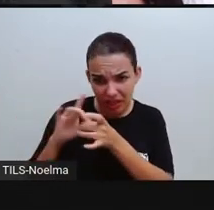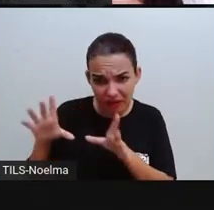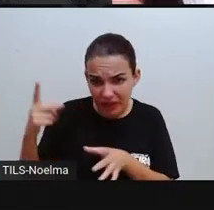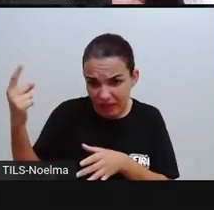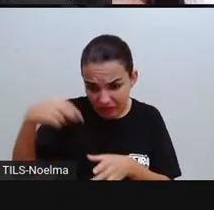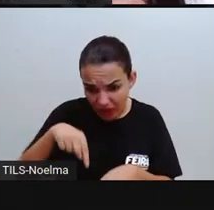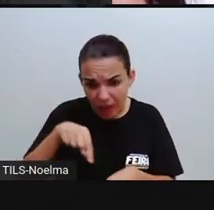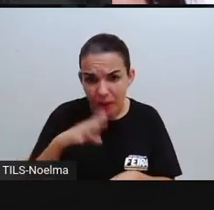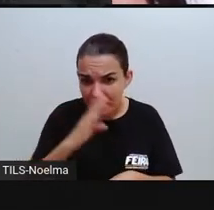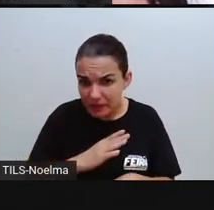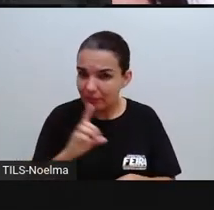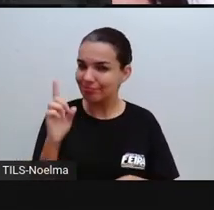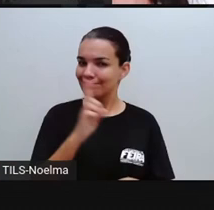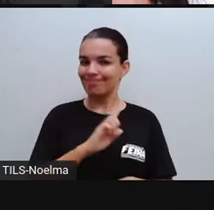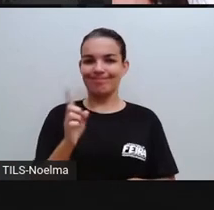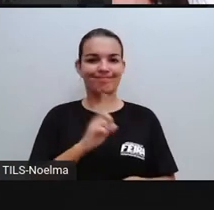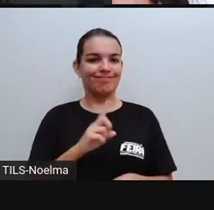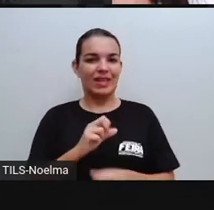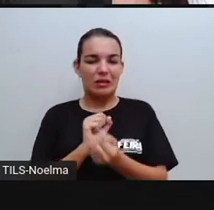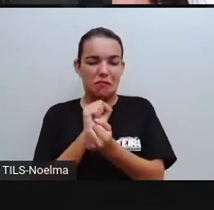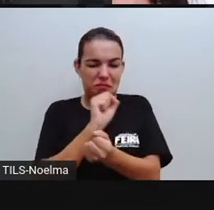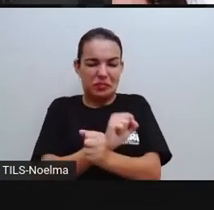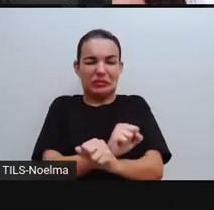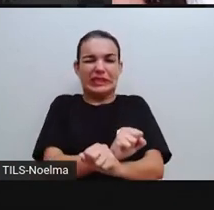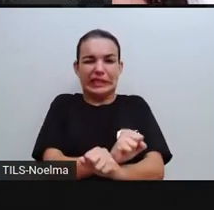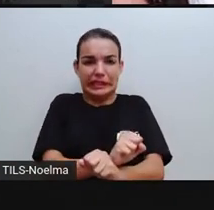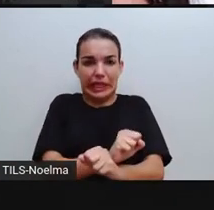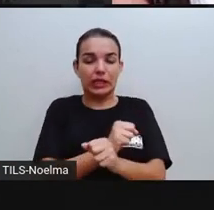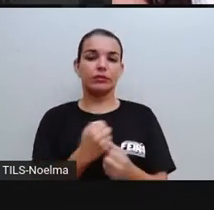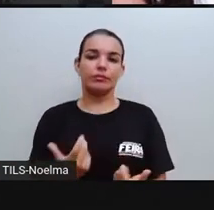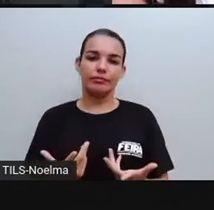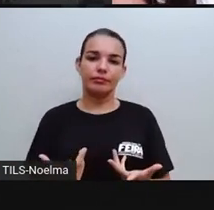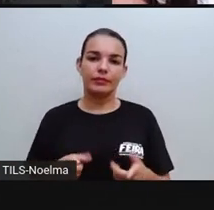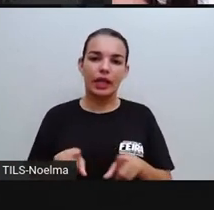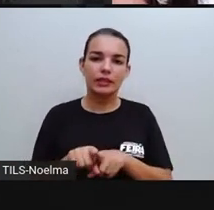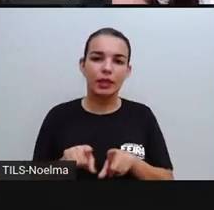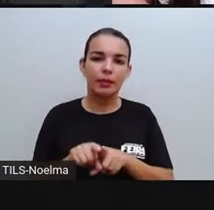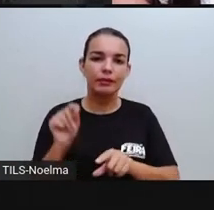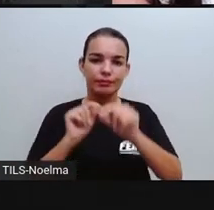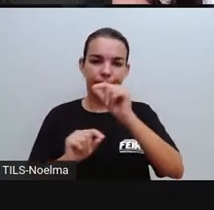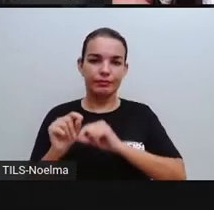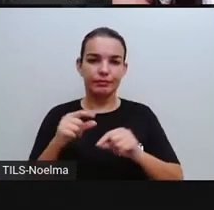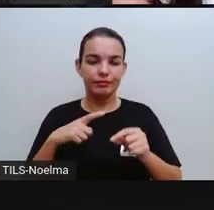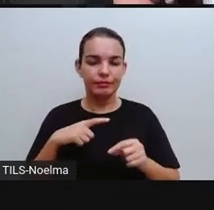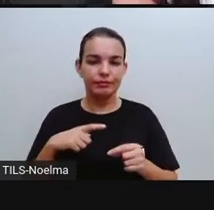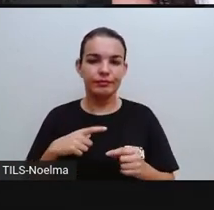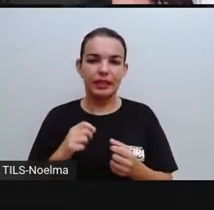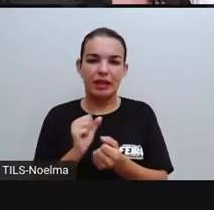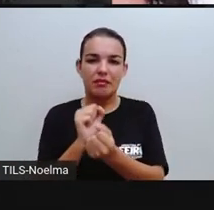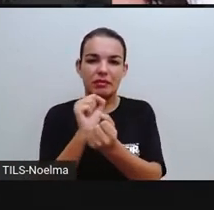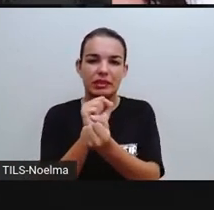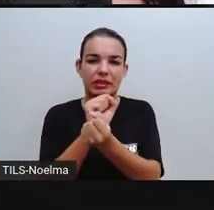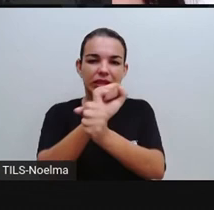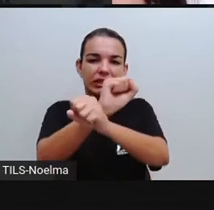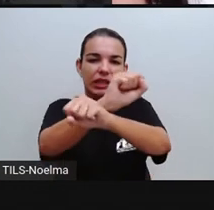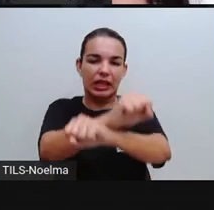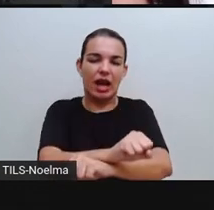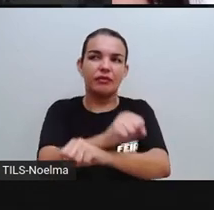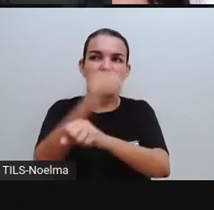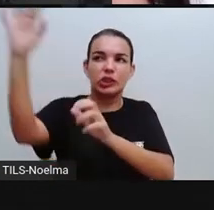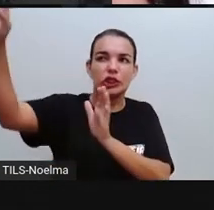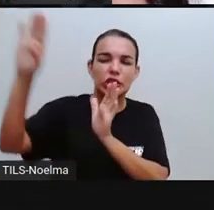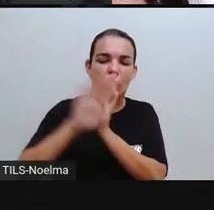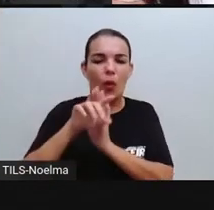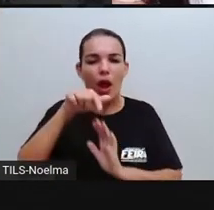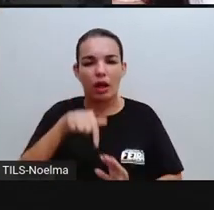eles queriam. Mas aconteceu também esse tipo de migração, que era uma migração involuntária. Os povos africanos não queriam vir